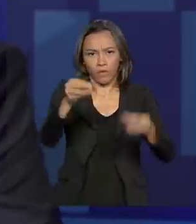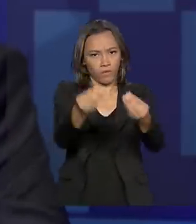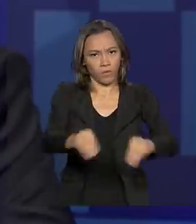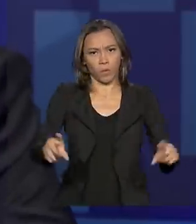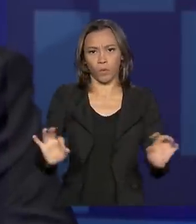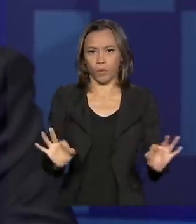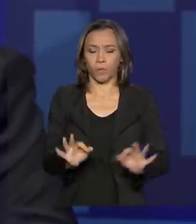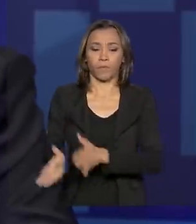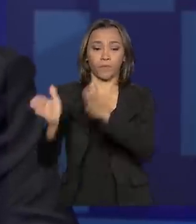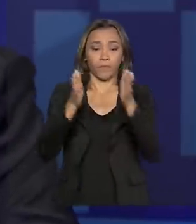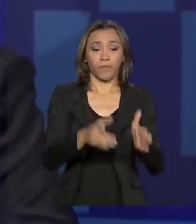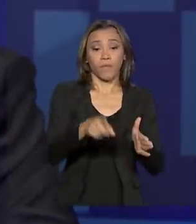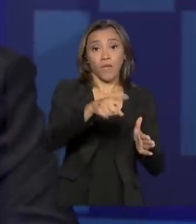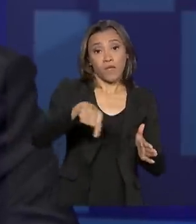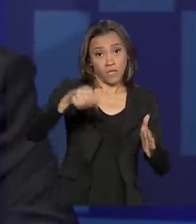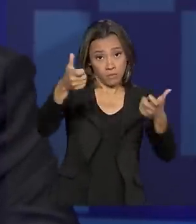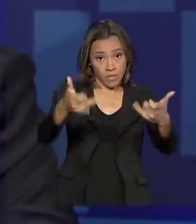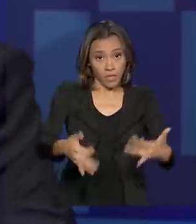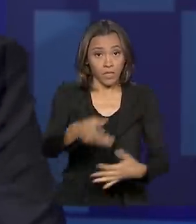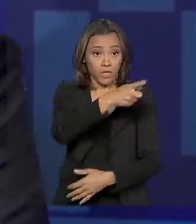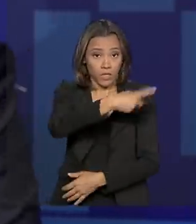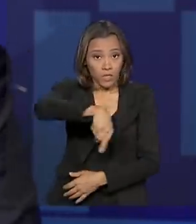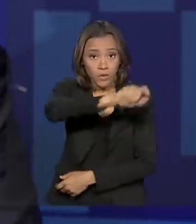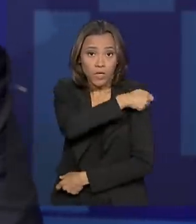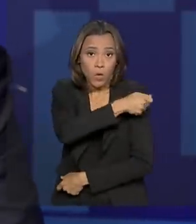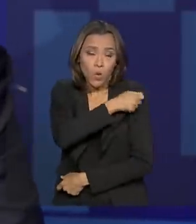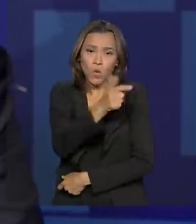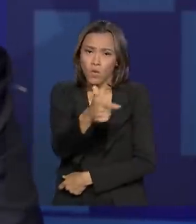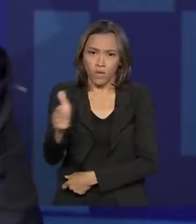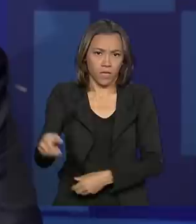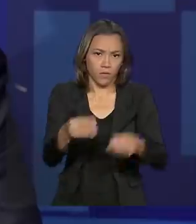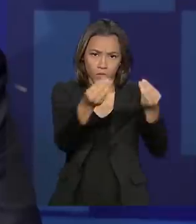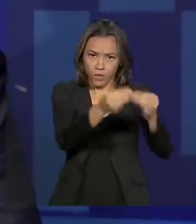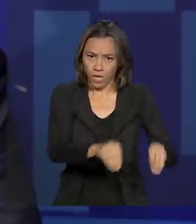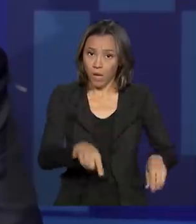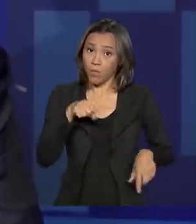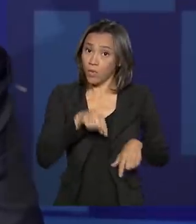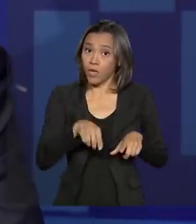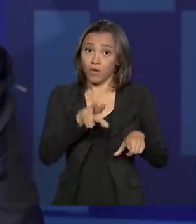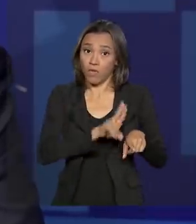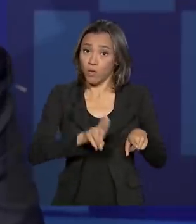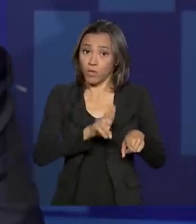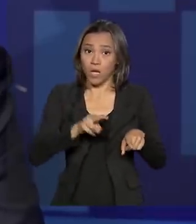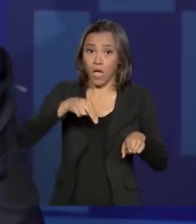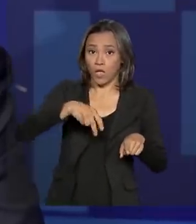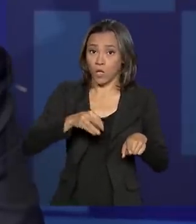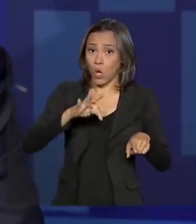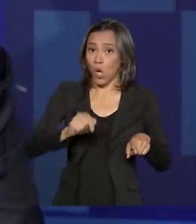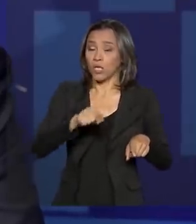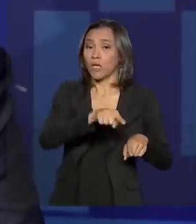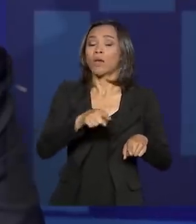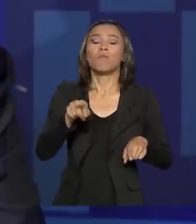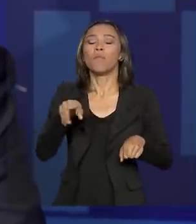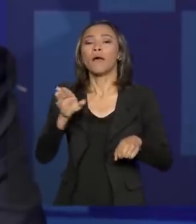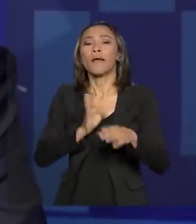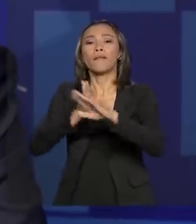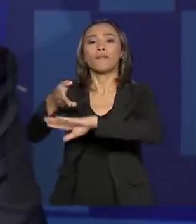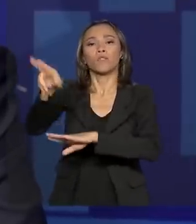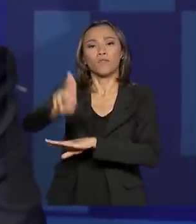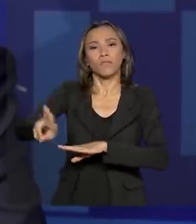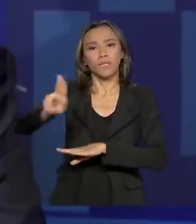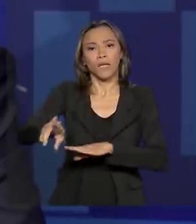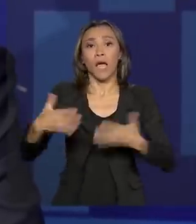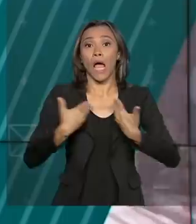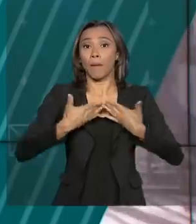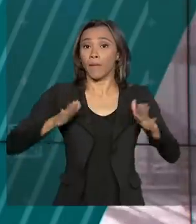concreto para o candidato porque ele não utilizou essa nota para acesso à faculdade. A abertura do processo de inscrição no SISU está mantida